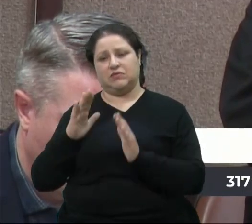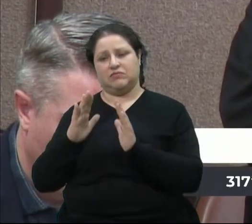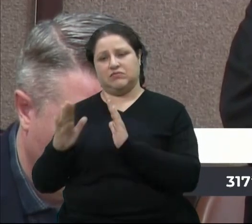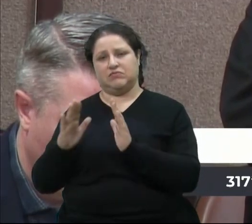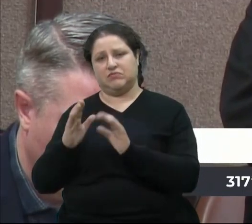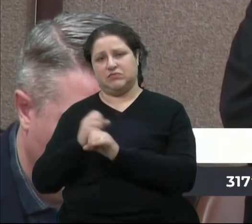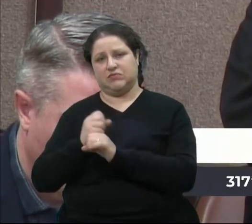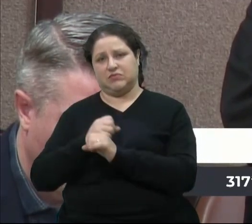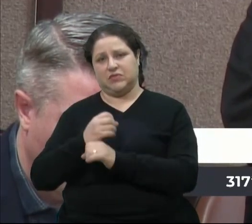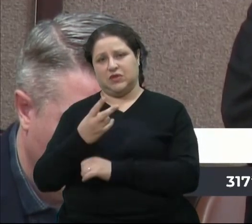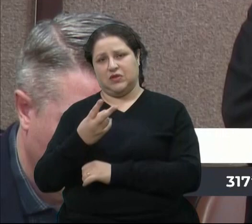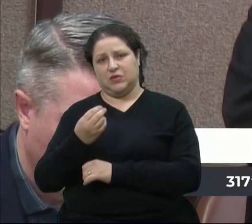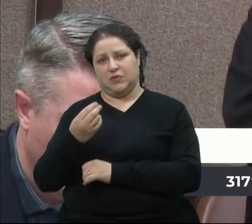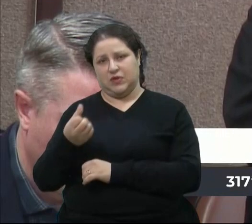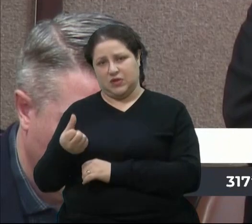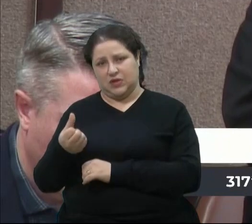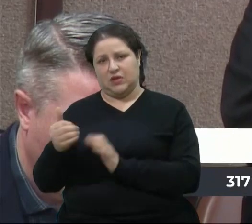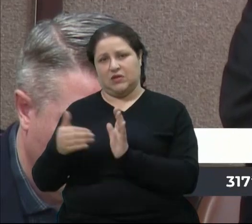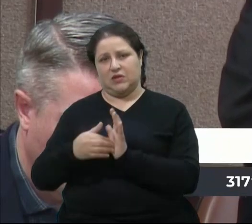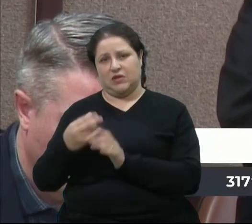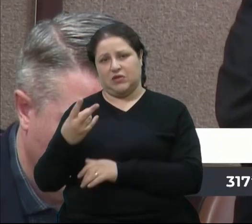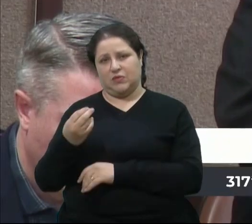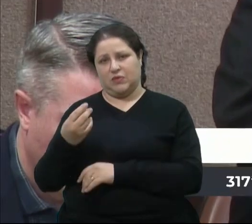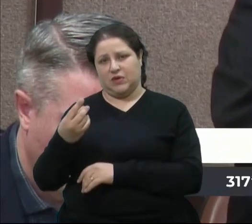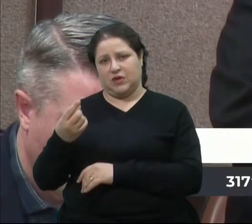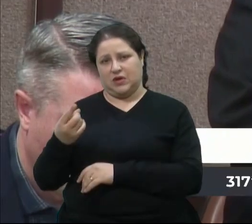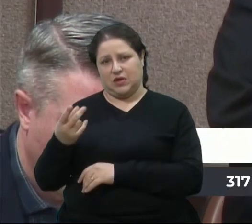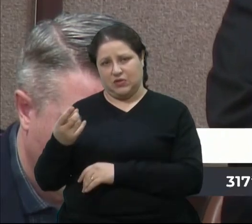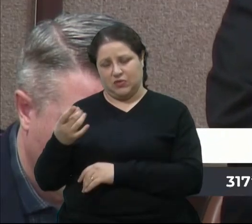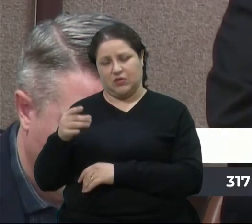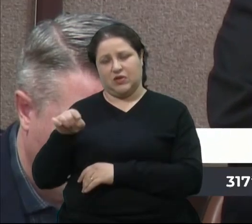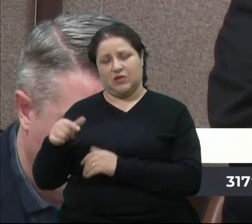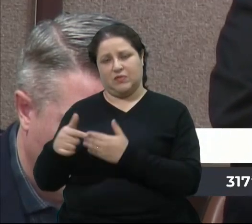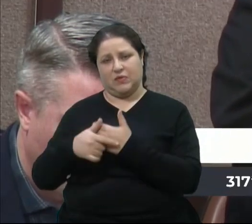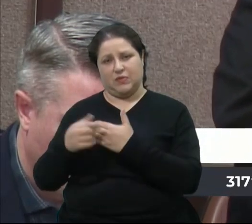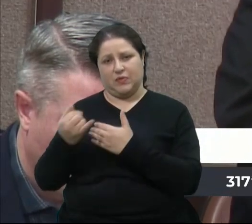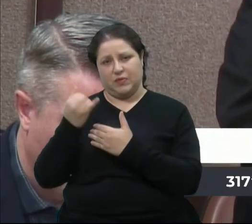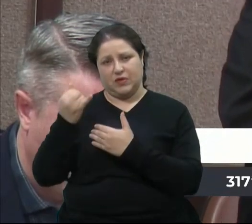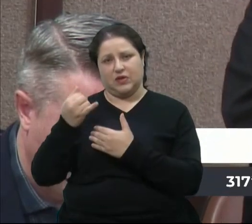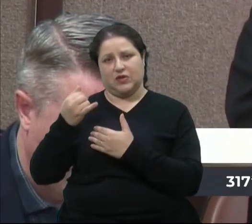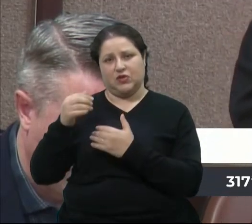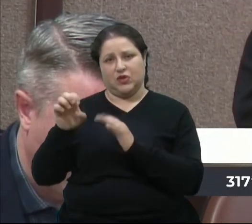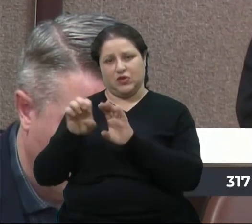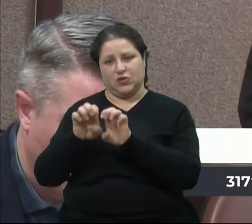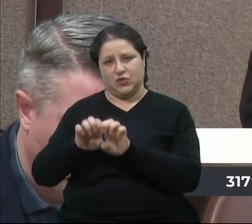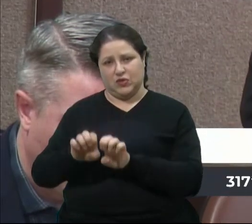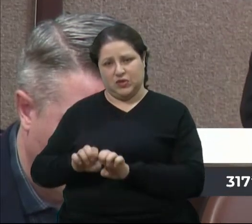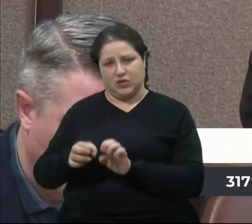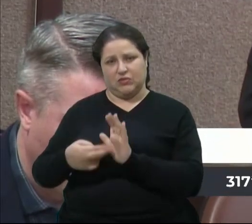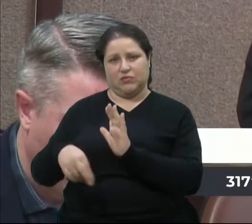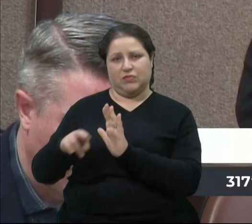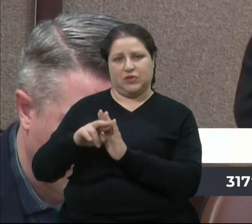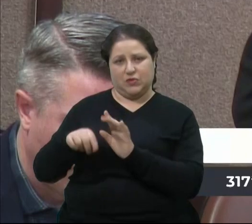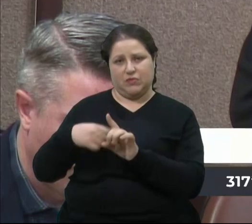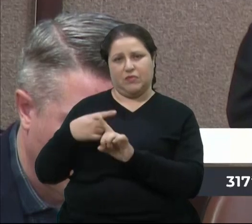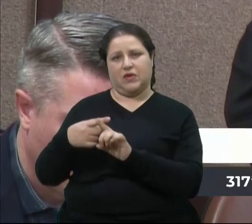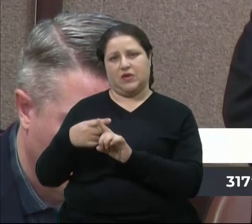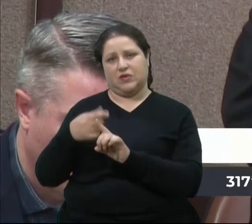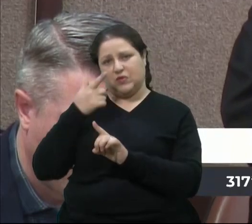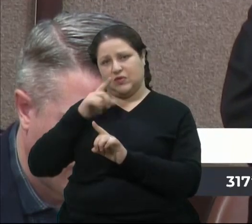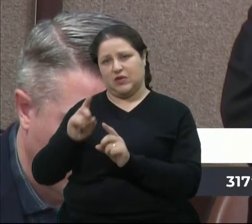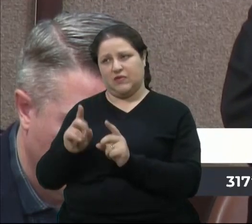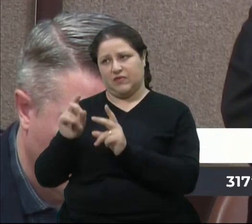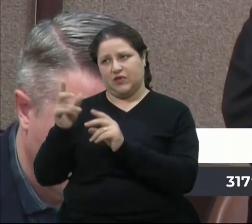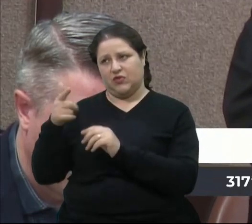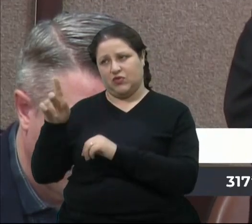teve importante papel na reestruturação e internacionalização da companhia. Além de sua atuação como líder empresarial,